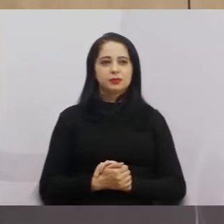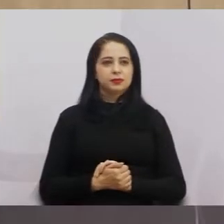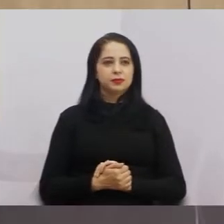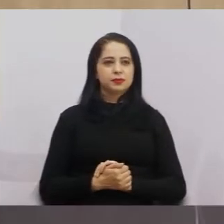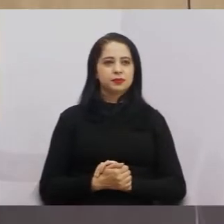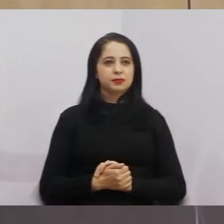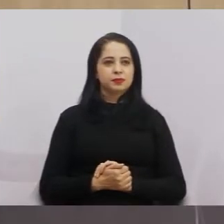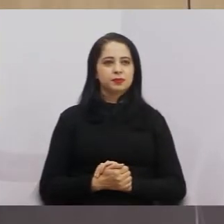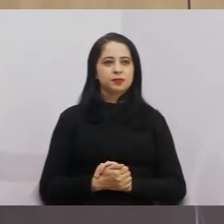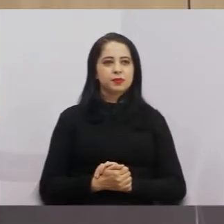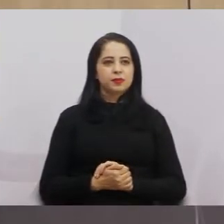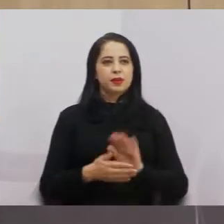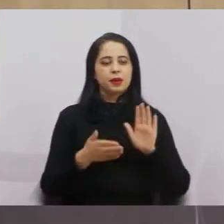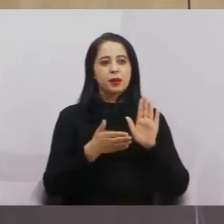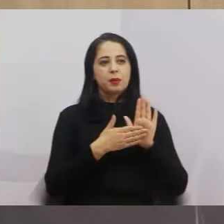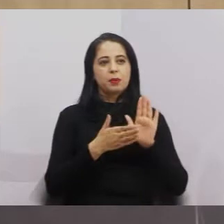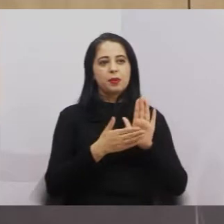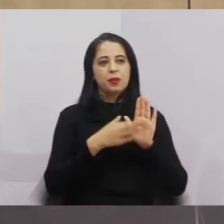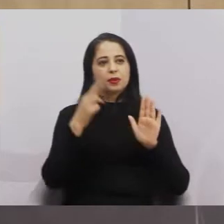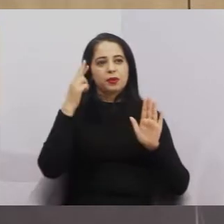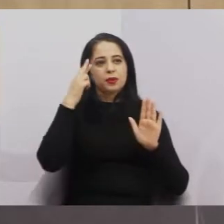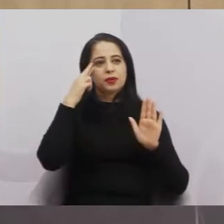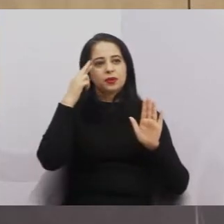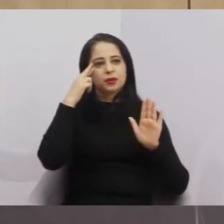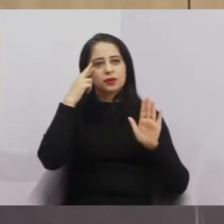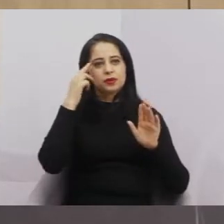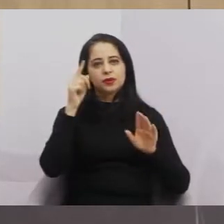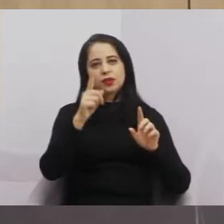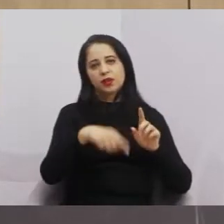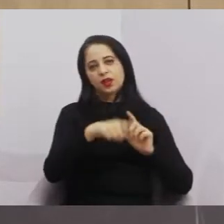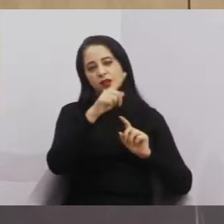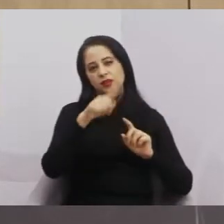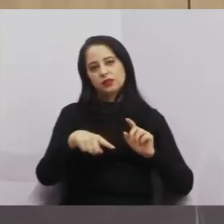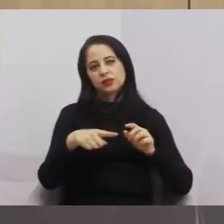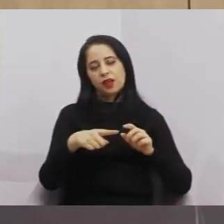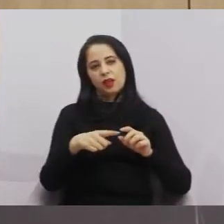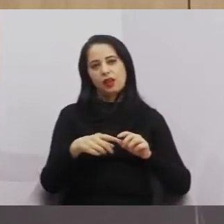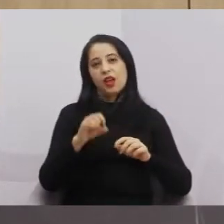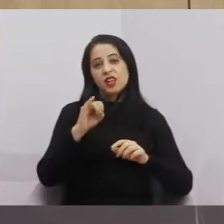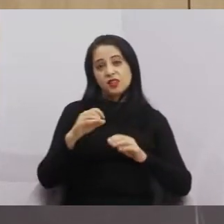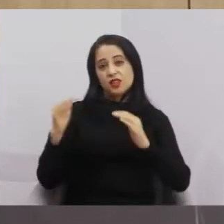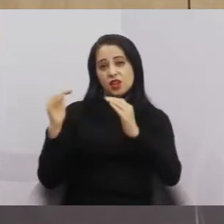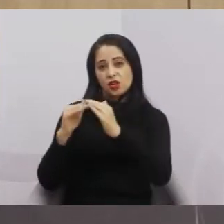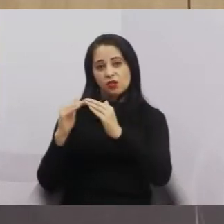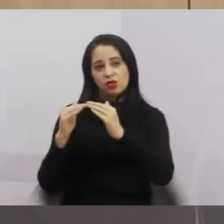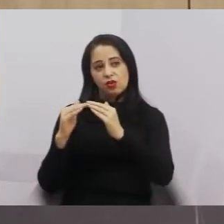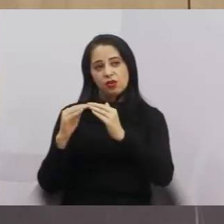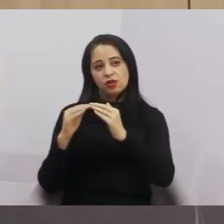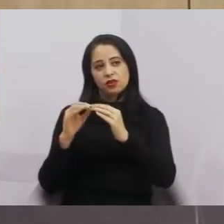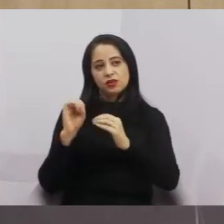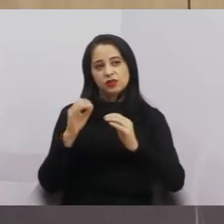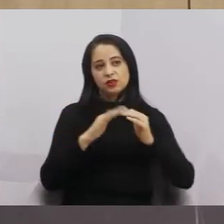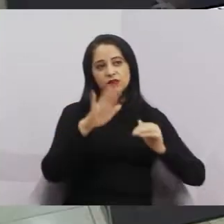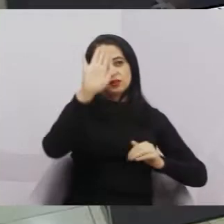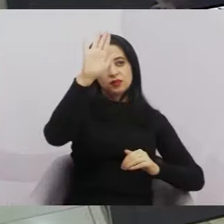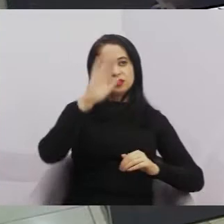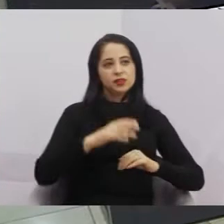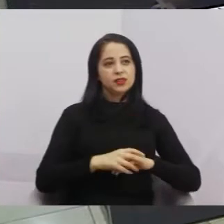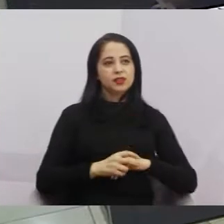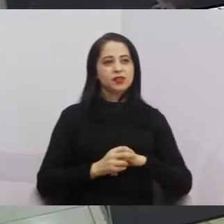proposta do vereador Roninha, suspenda o projeto por uma sessão. que forem contrário, por favor, se manifestem levantando os braços.